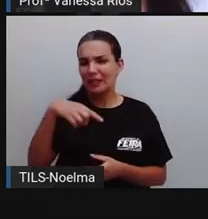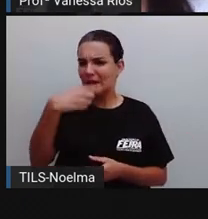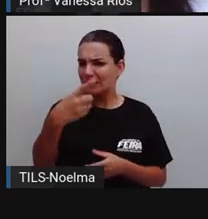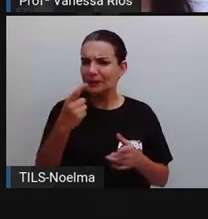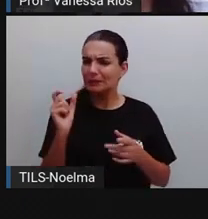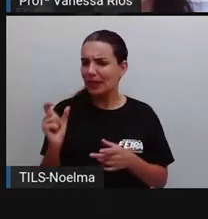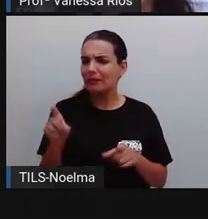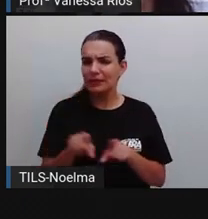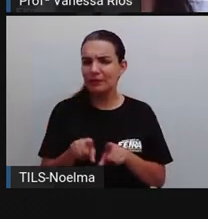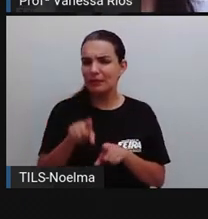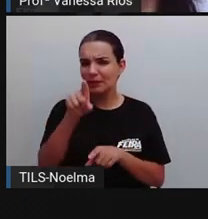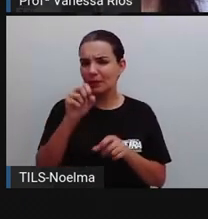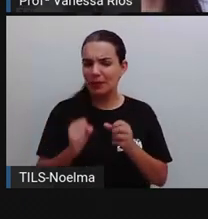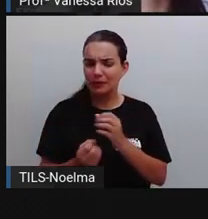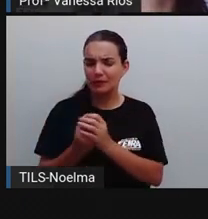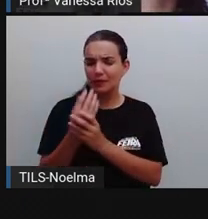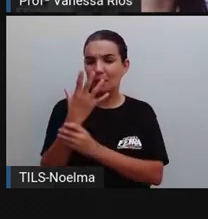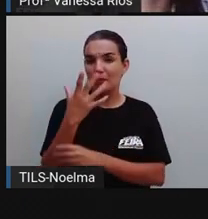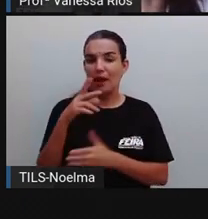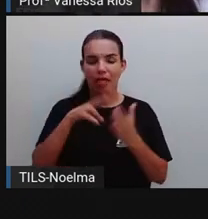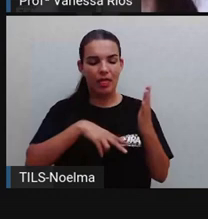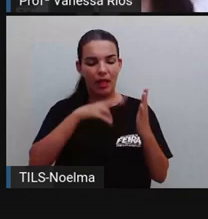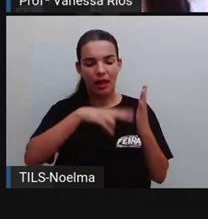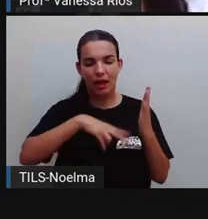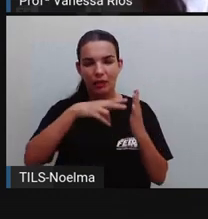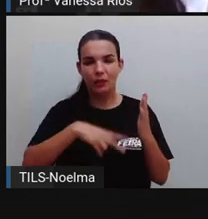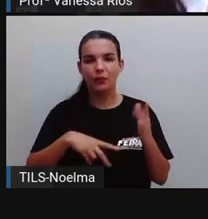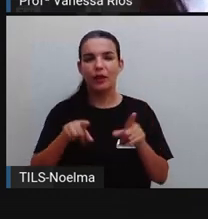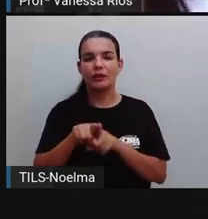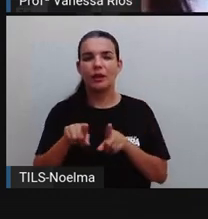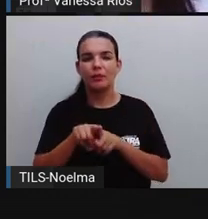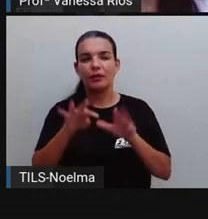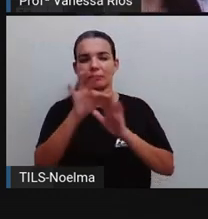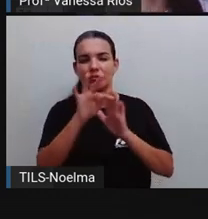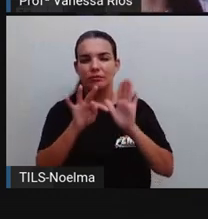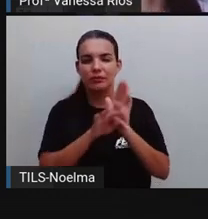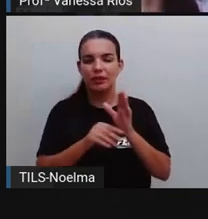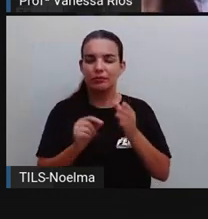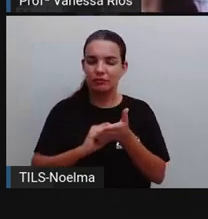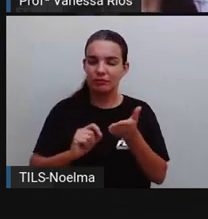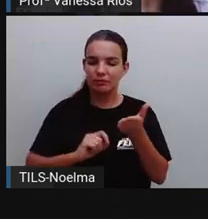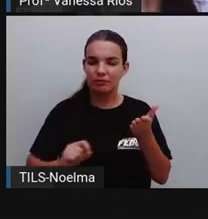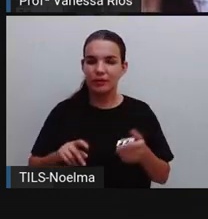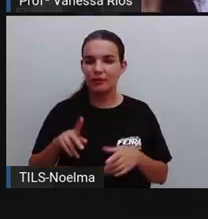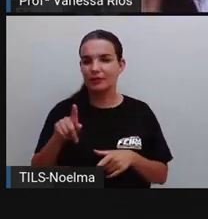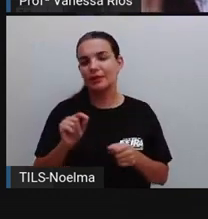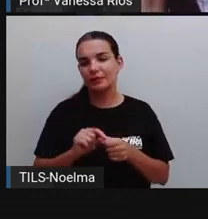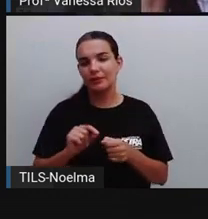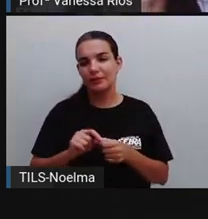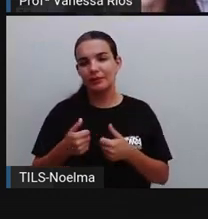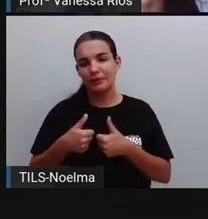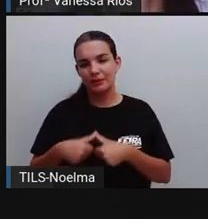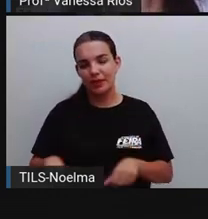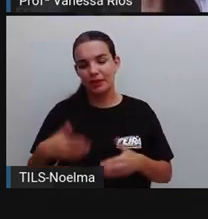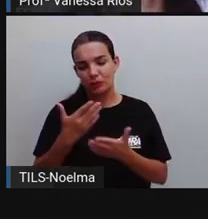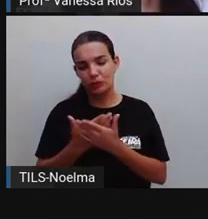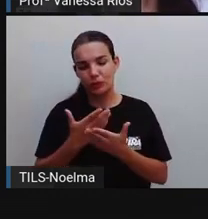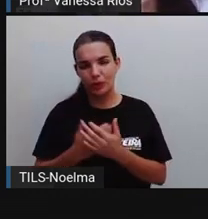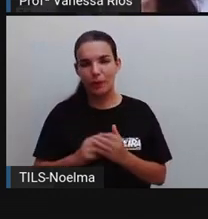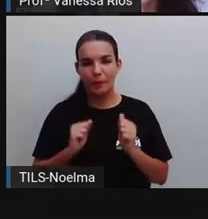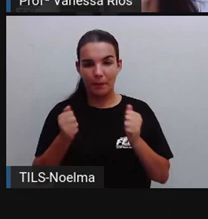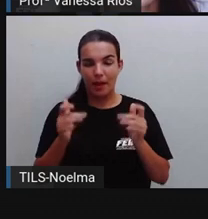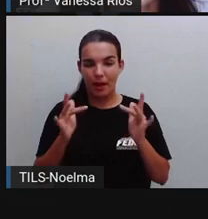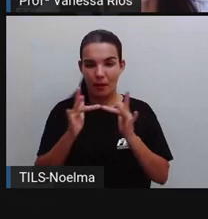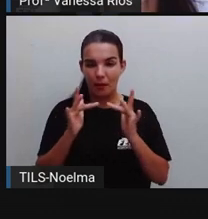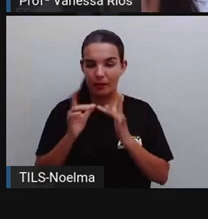palavras que você pode descobrir nas leituras, nas produções textuais e por onde você aí estudar e ter